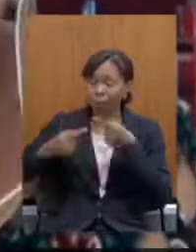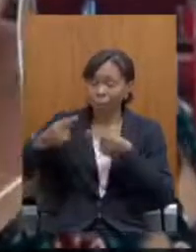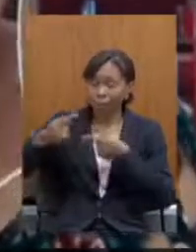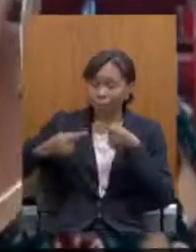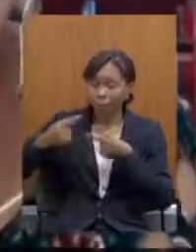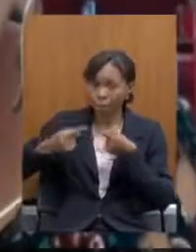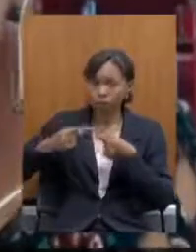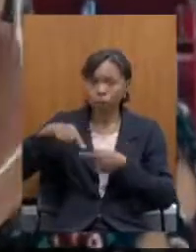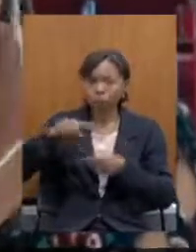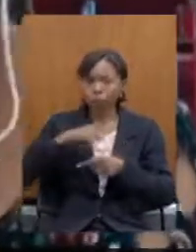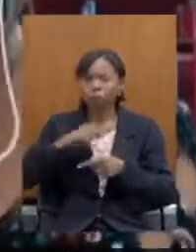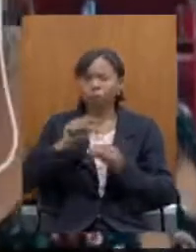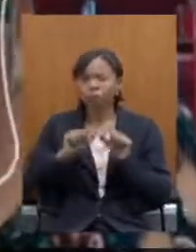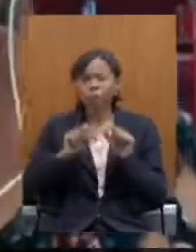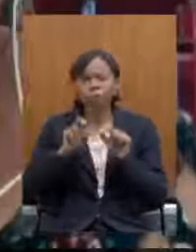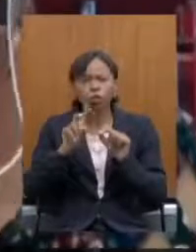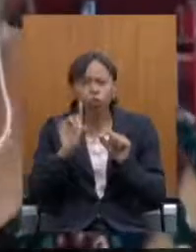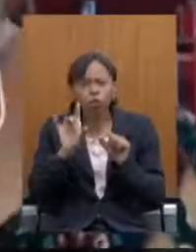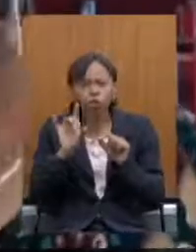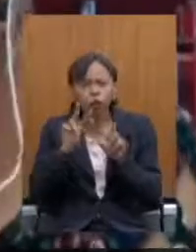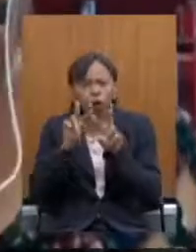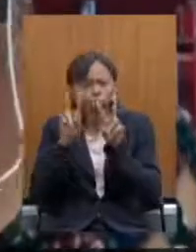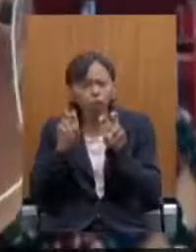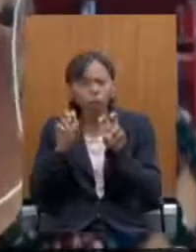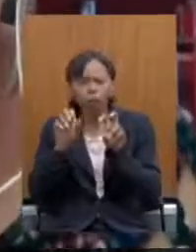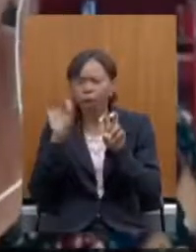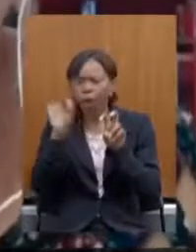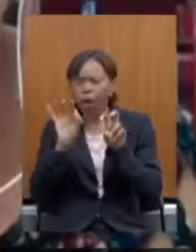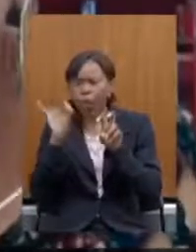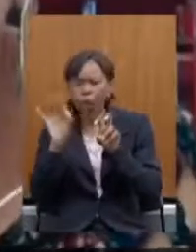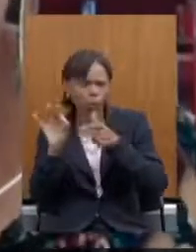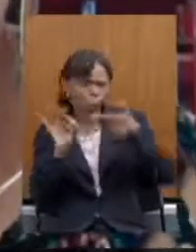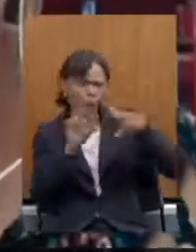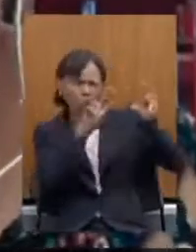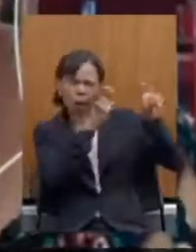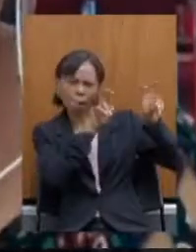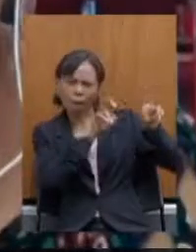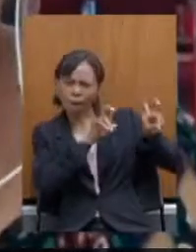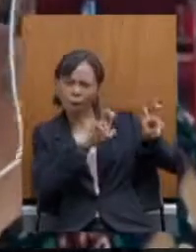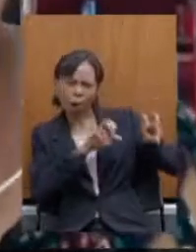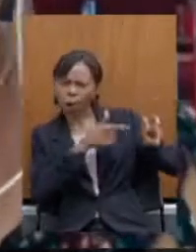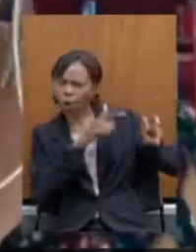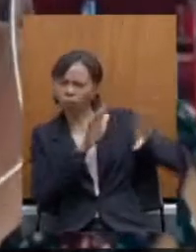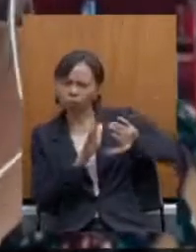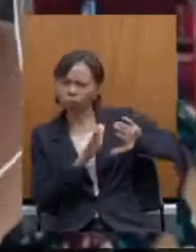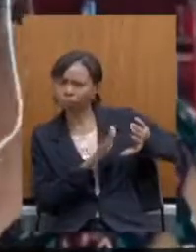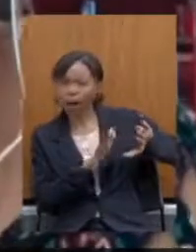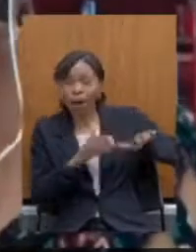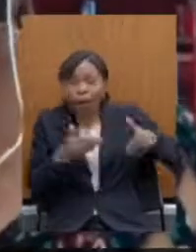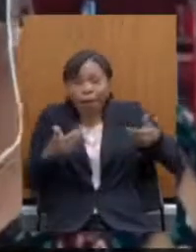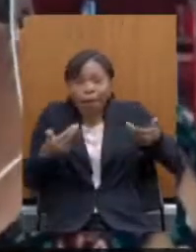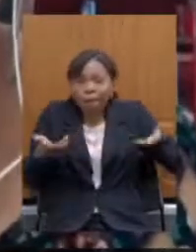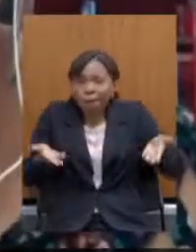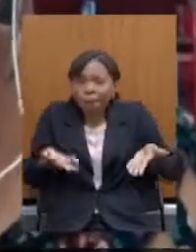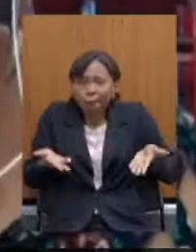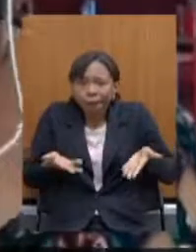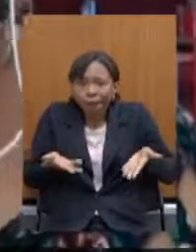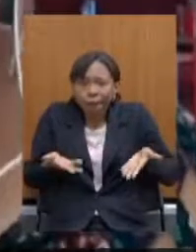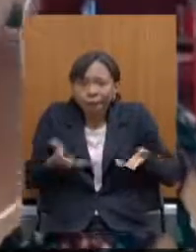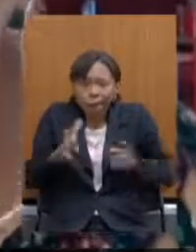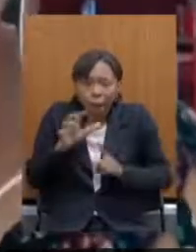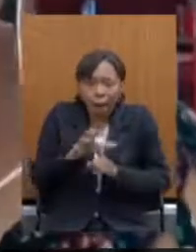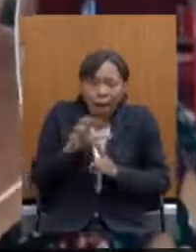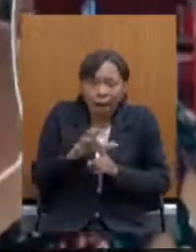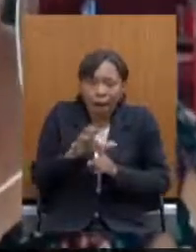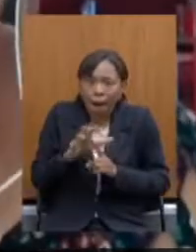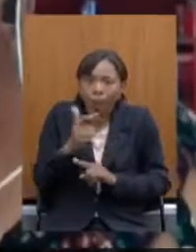debate da alíquotas que outras questões não deveriam ser colocadas neste momento agora não temos mais essa pressão porque a